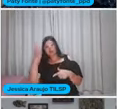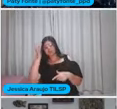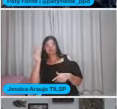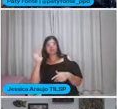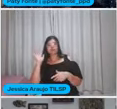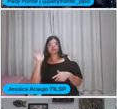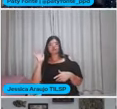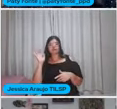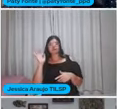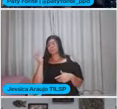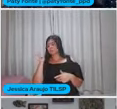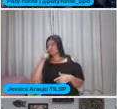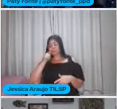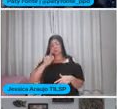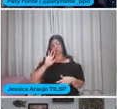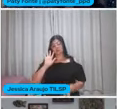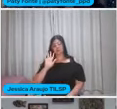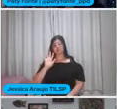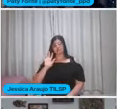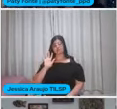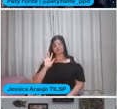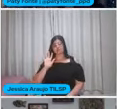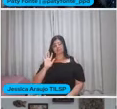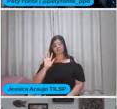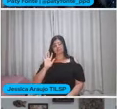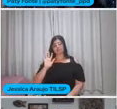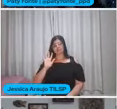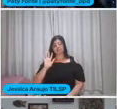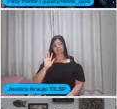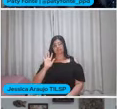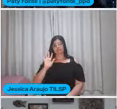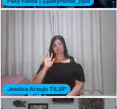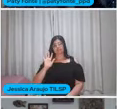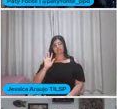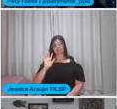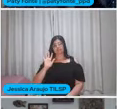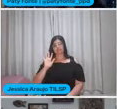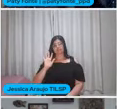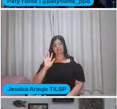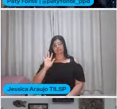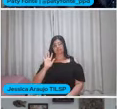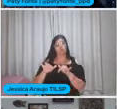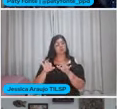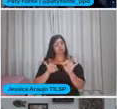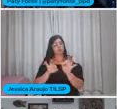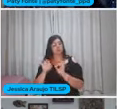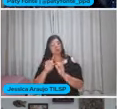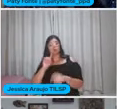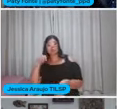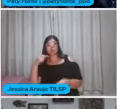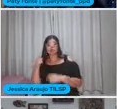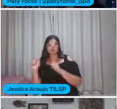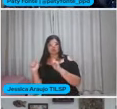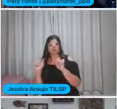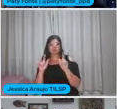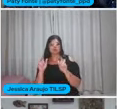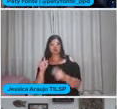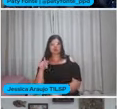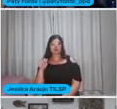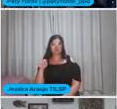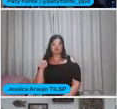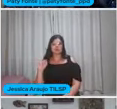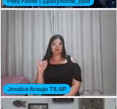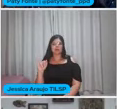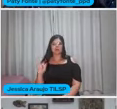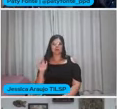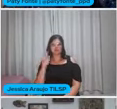Poxa, é o que vai dar Justamente Né? Aquela coisa especial No projeto O próximo slide Pathy Fala do que Quer ver? Vou te